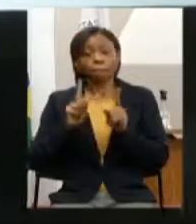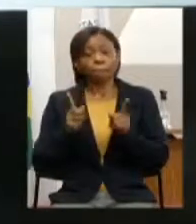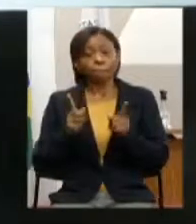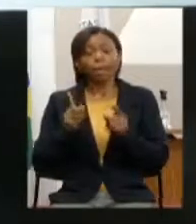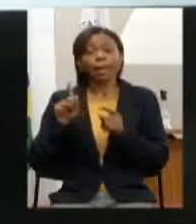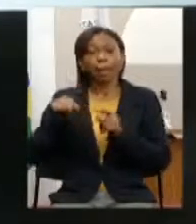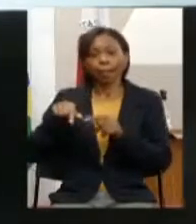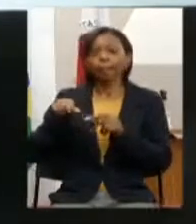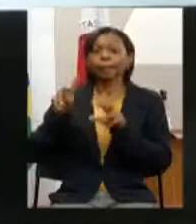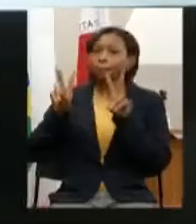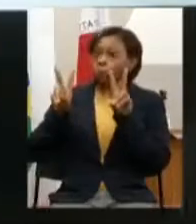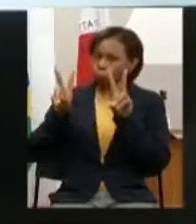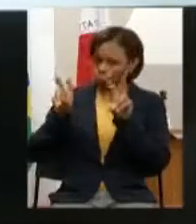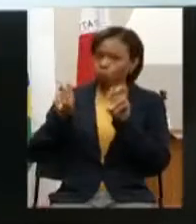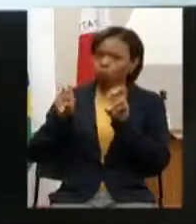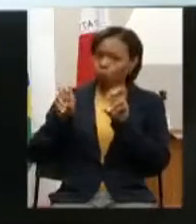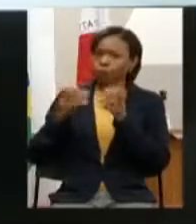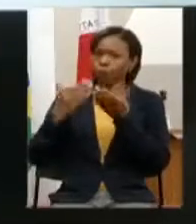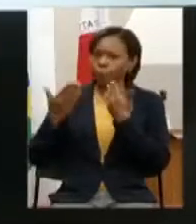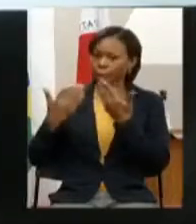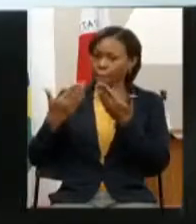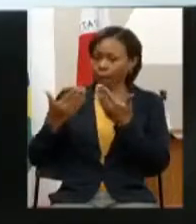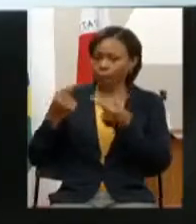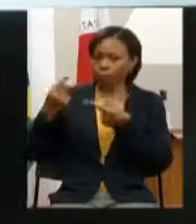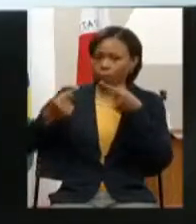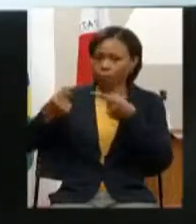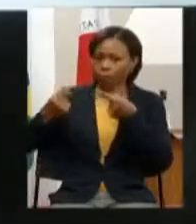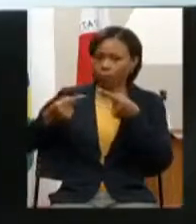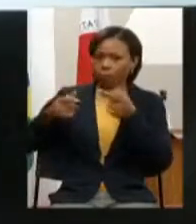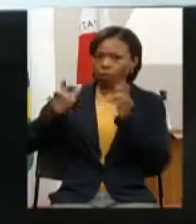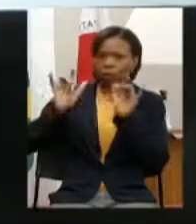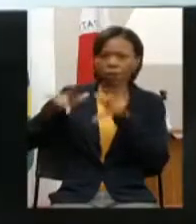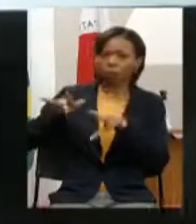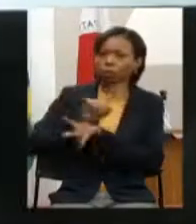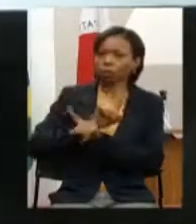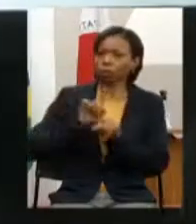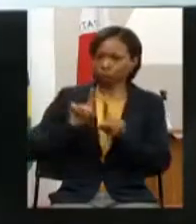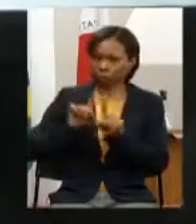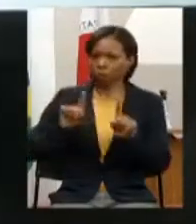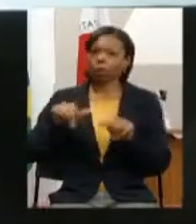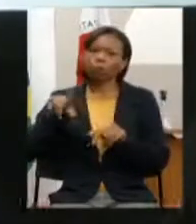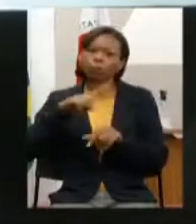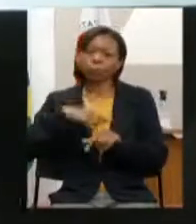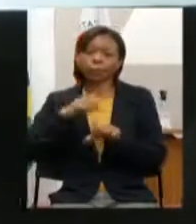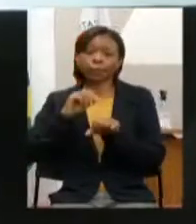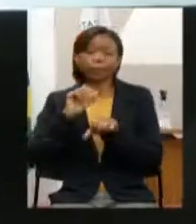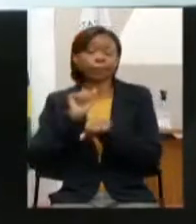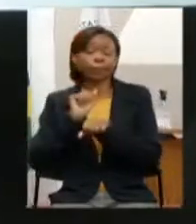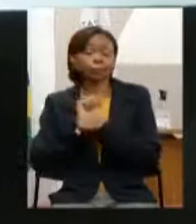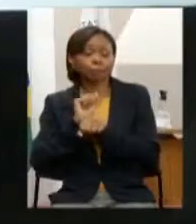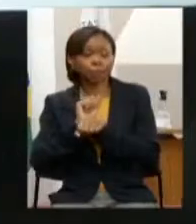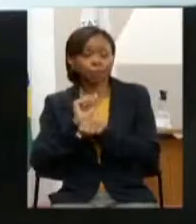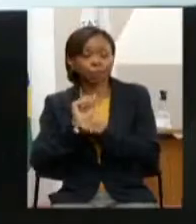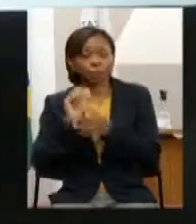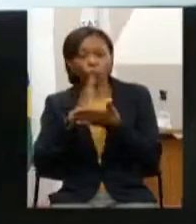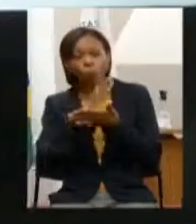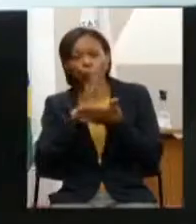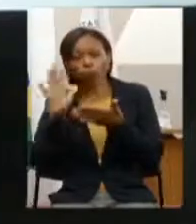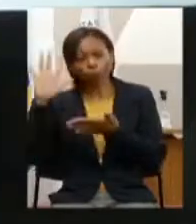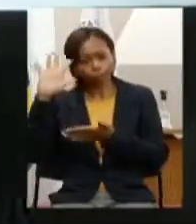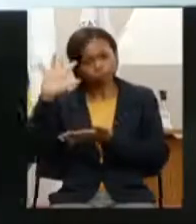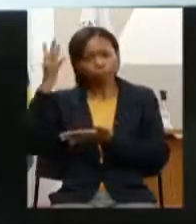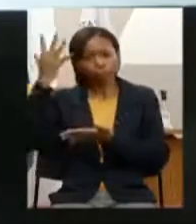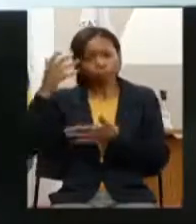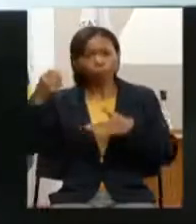discutido não é algo que está solto dentro do governo a gente está dependendo de algumas decisões ainda para poder proceder com as